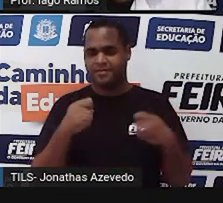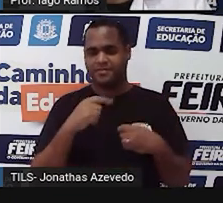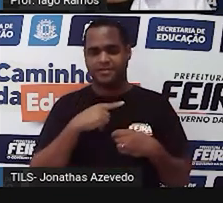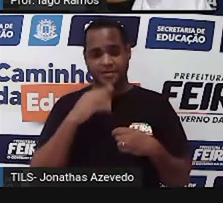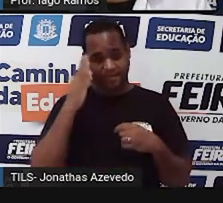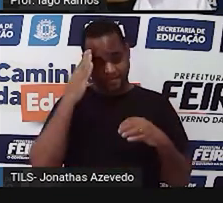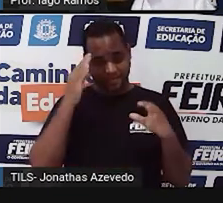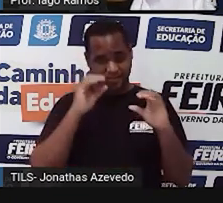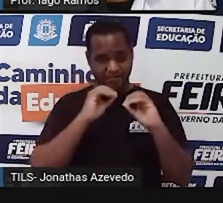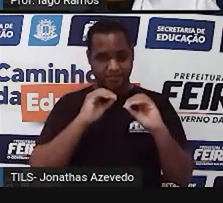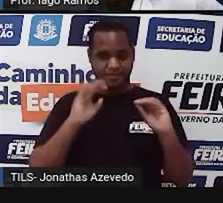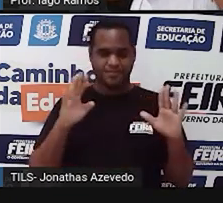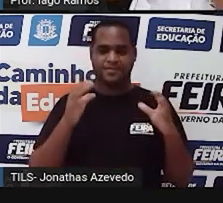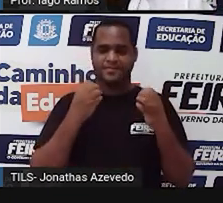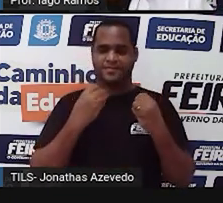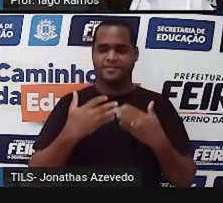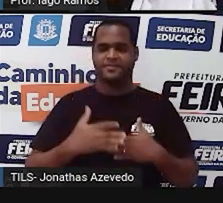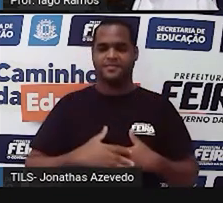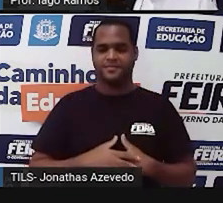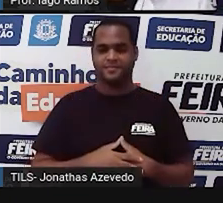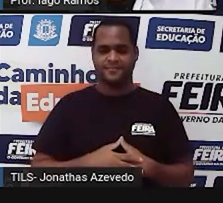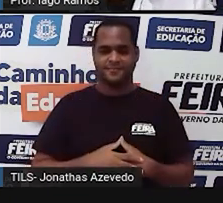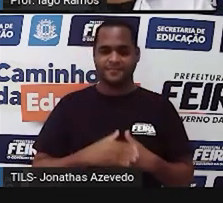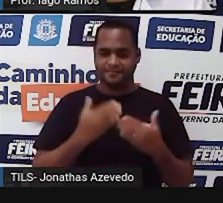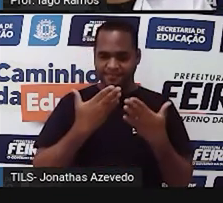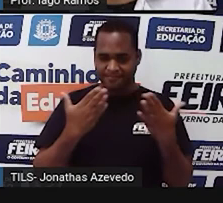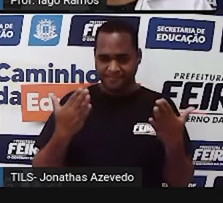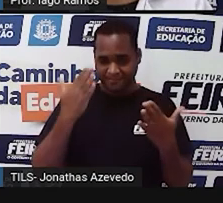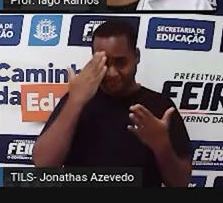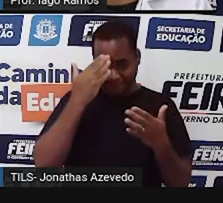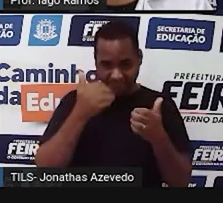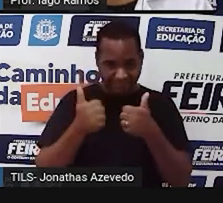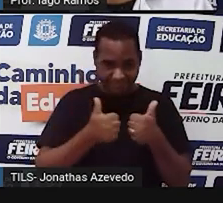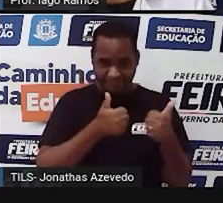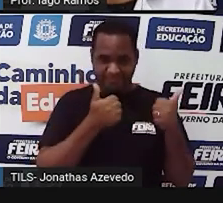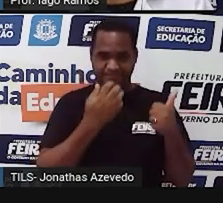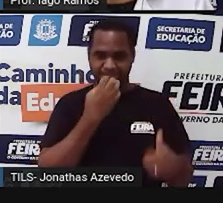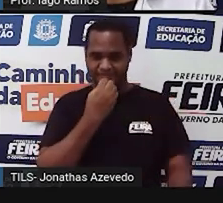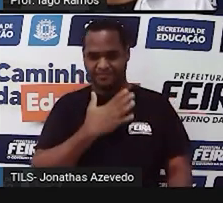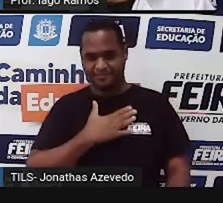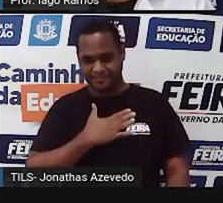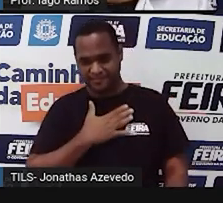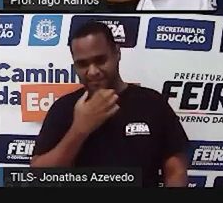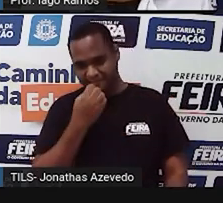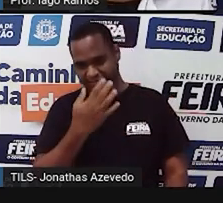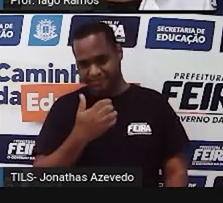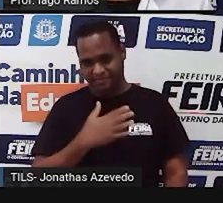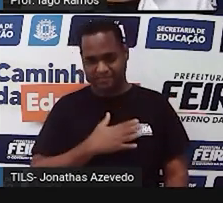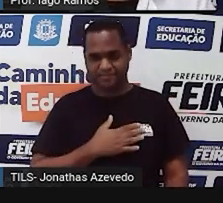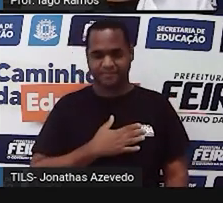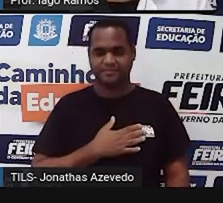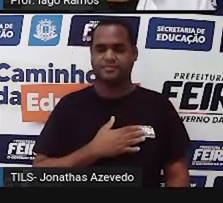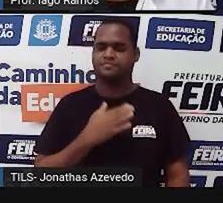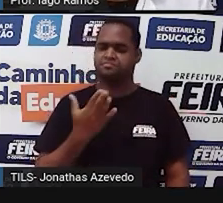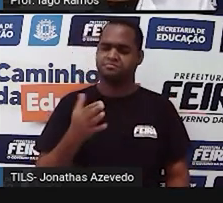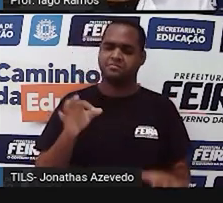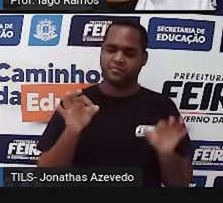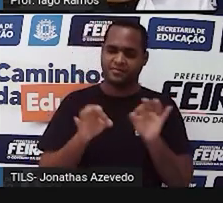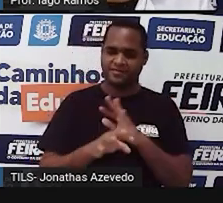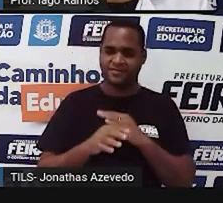entender a igualdade. Certo? Eu espero mesmo que você tenha curtido essa aula. Tá bom? E a gente vai ficar por aqui